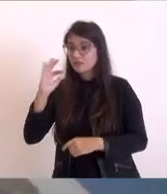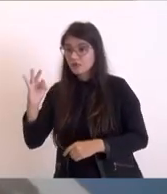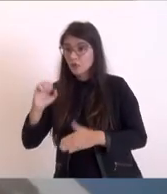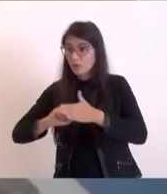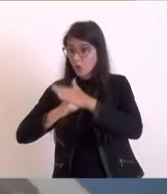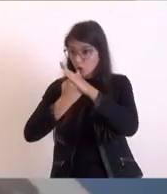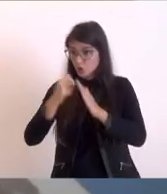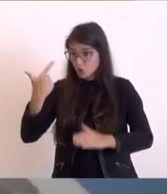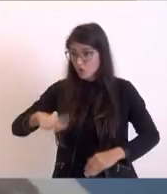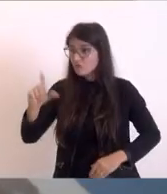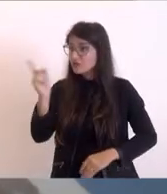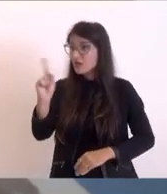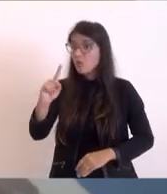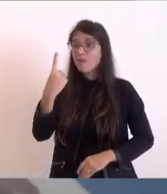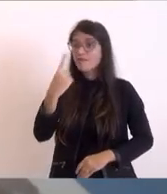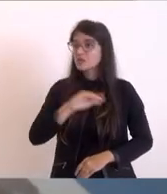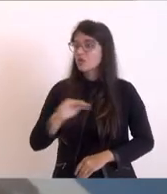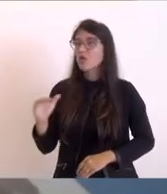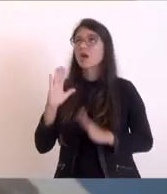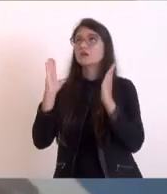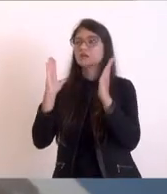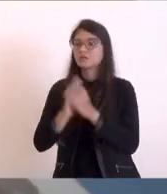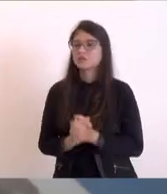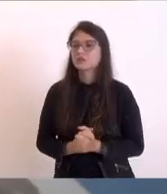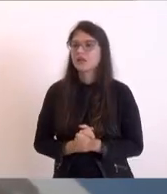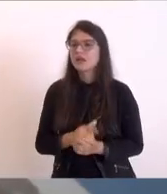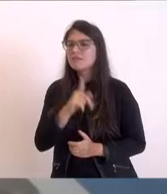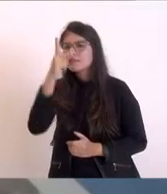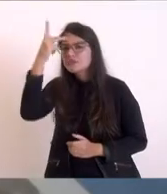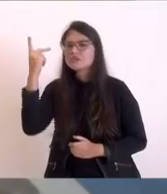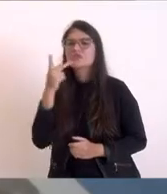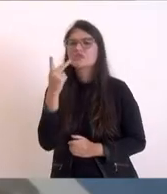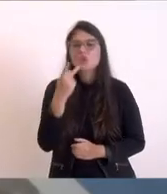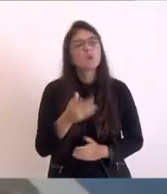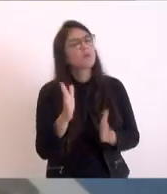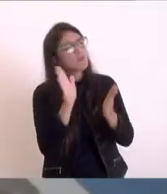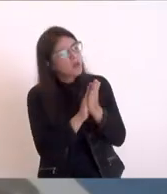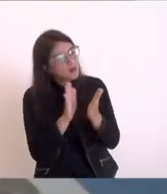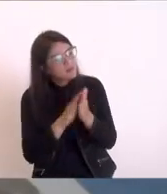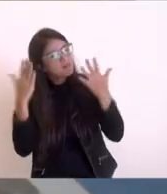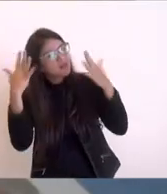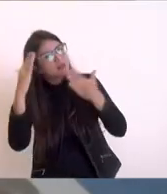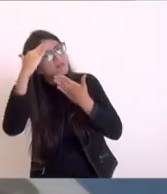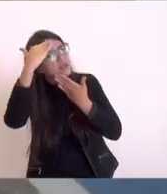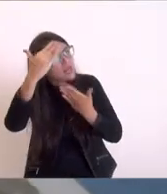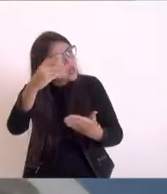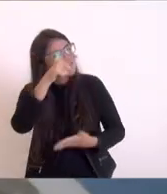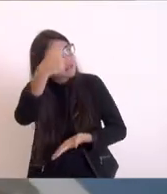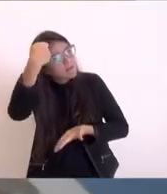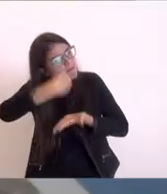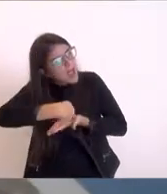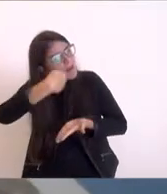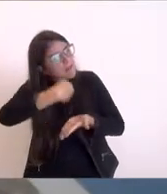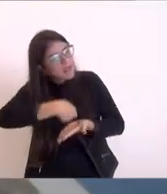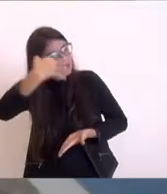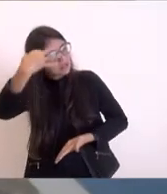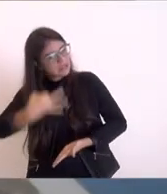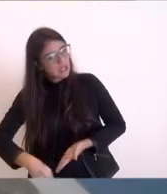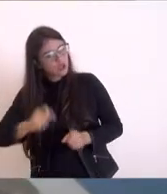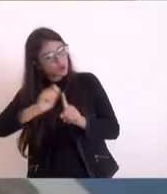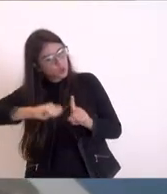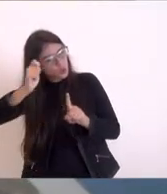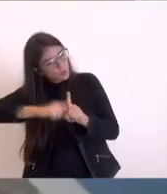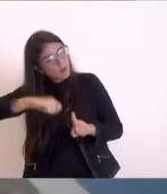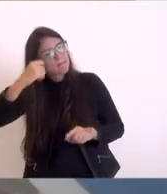poxa você está pagando o salário em dia obrigado aí eu digo não tem que agradecer ao presidente da alérgia porque se ele não tivesse me